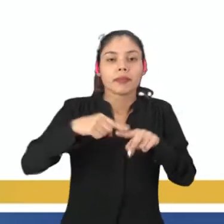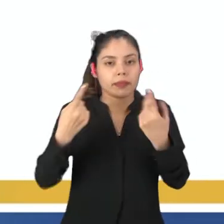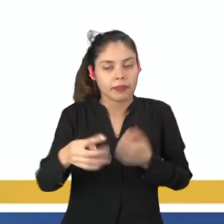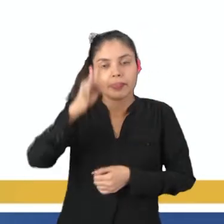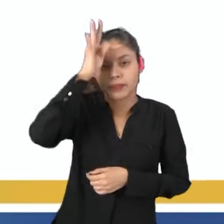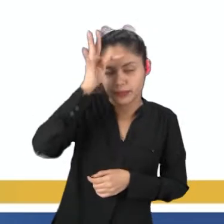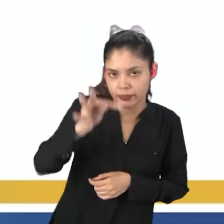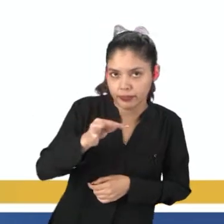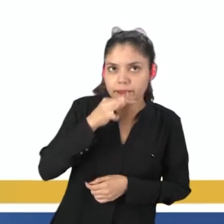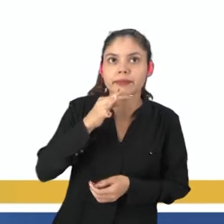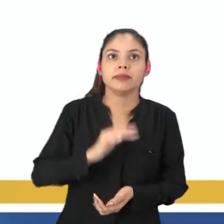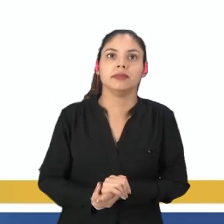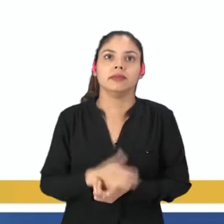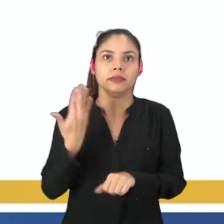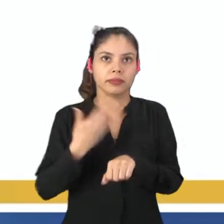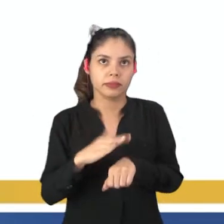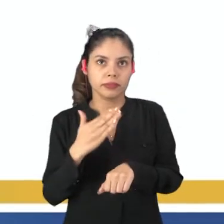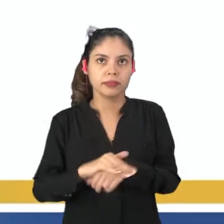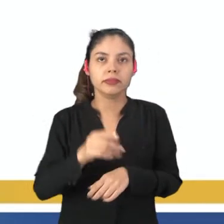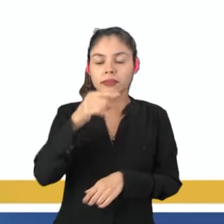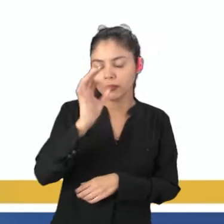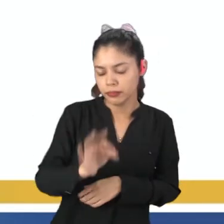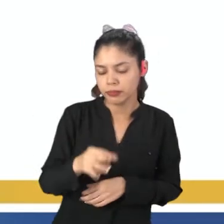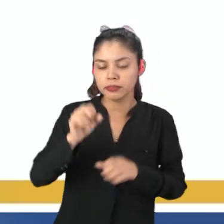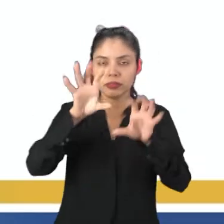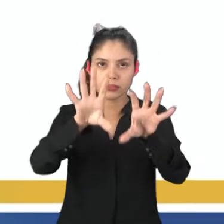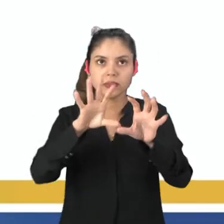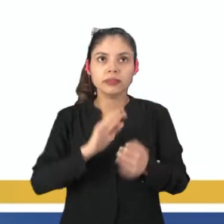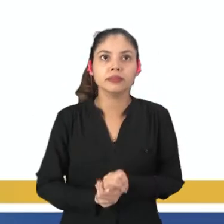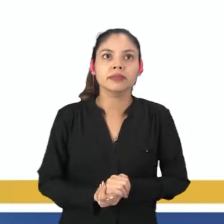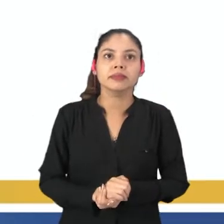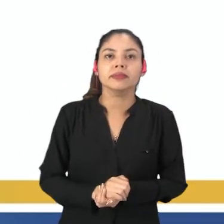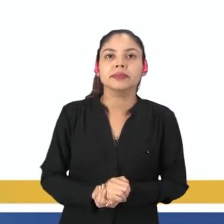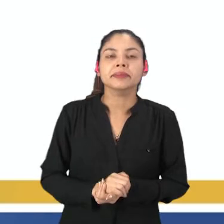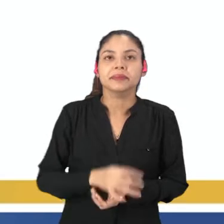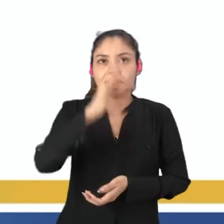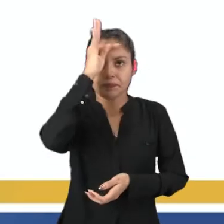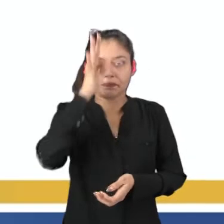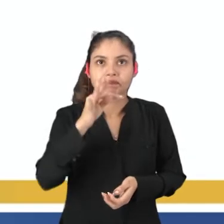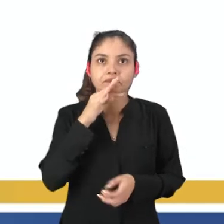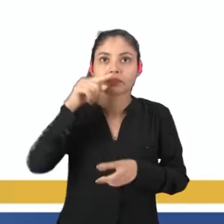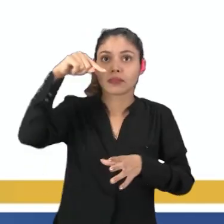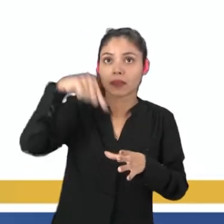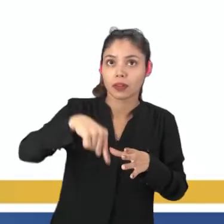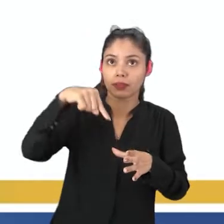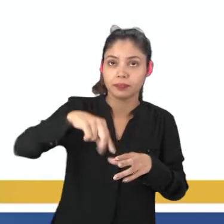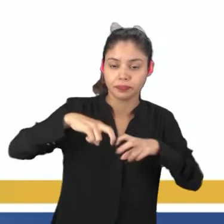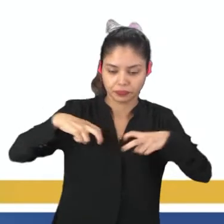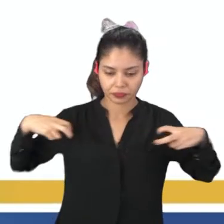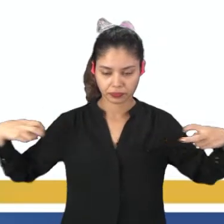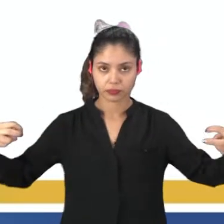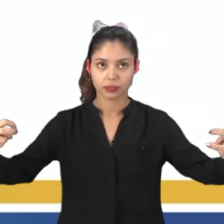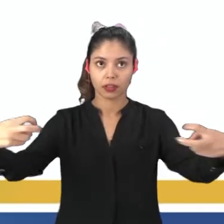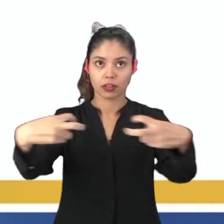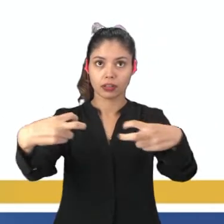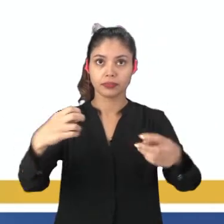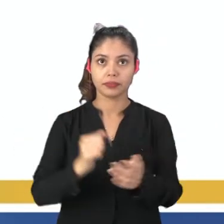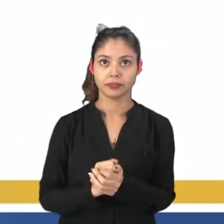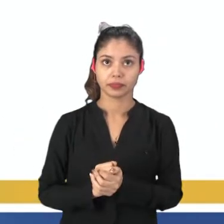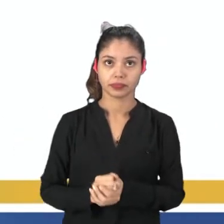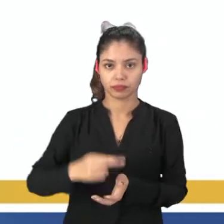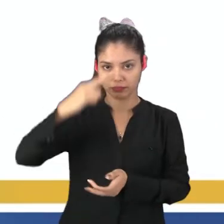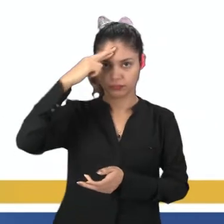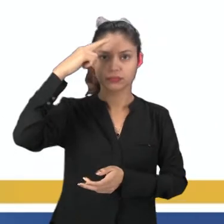ciranda tradicional é praticada da seguinte maneira. Tradicionalmente, no centro da roda, posiciona-se o